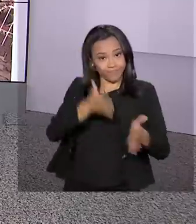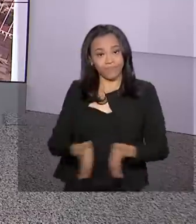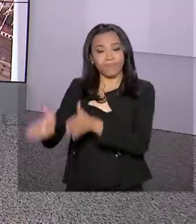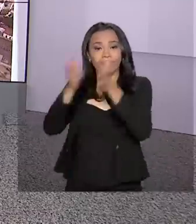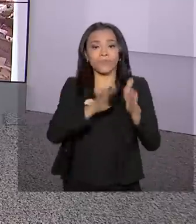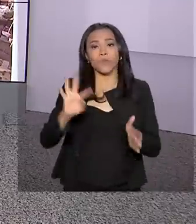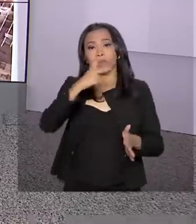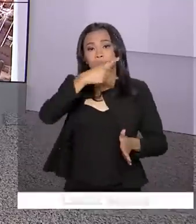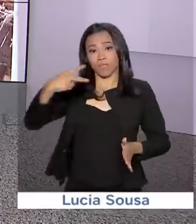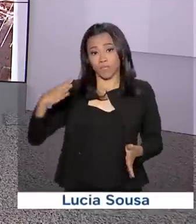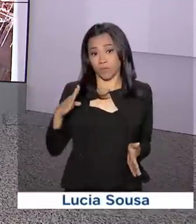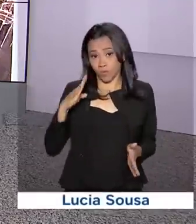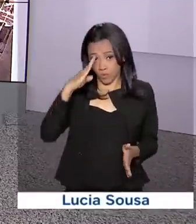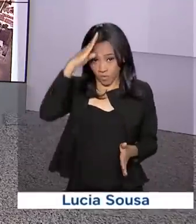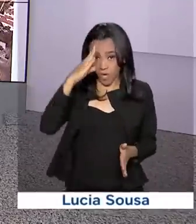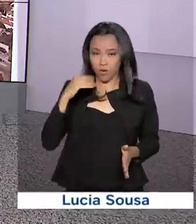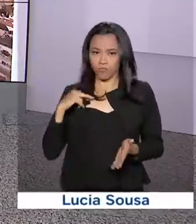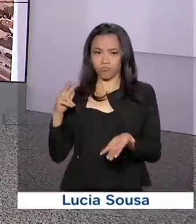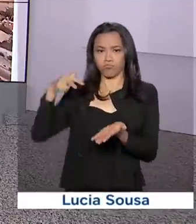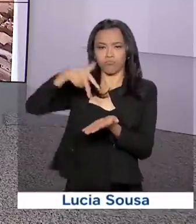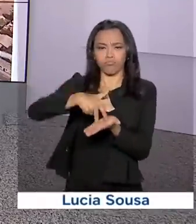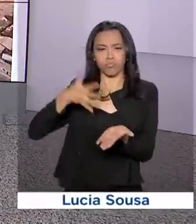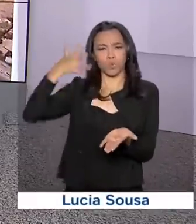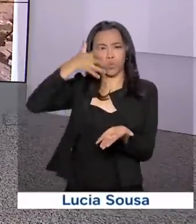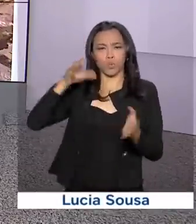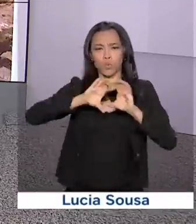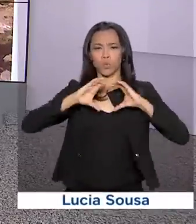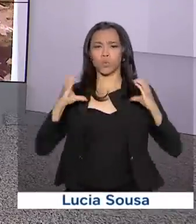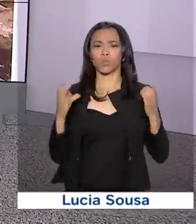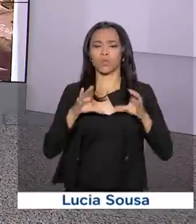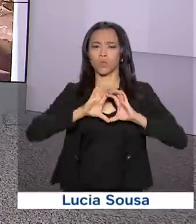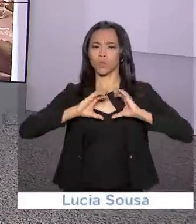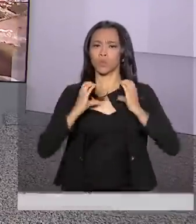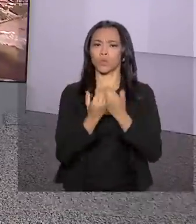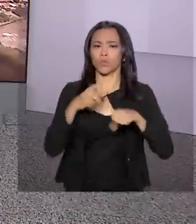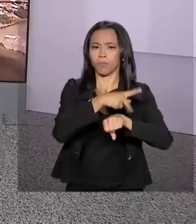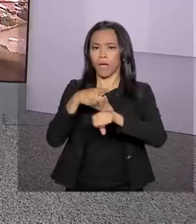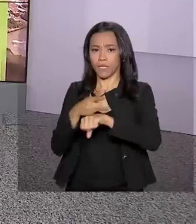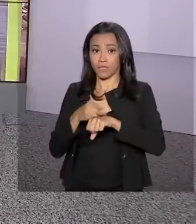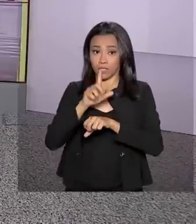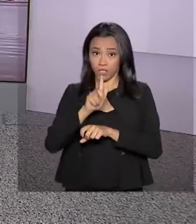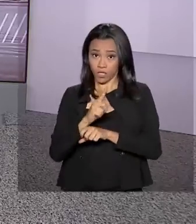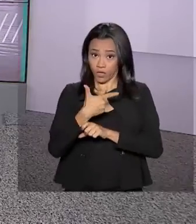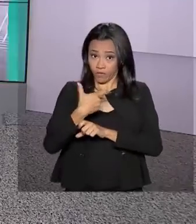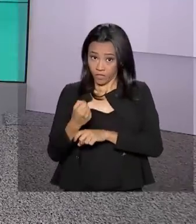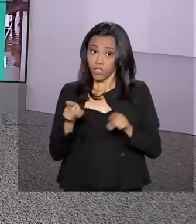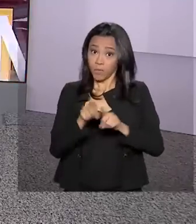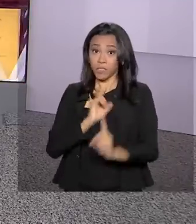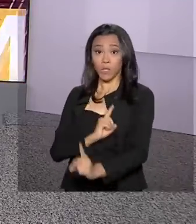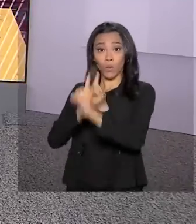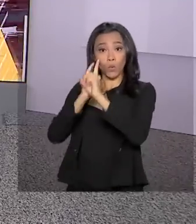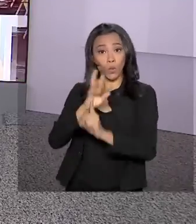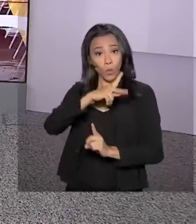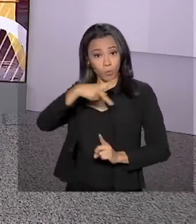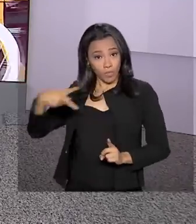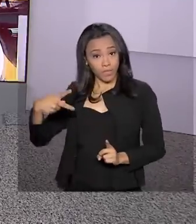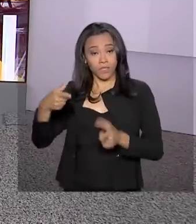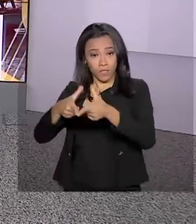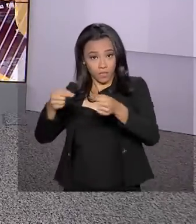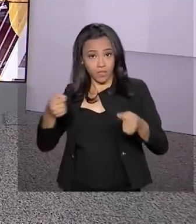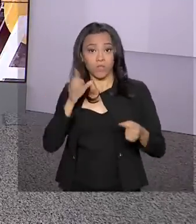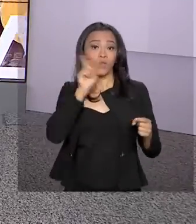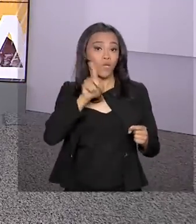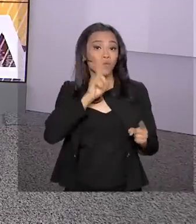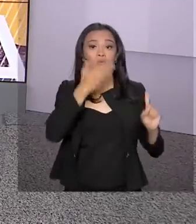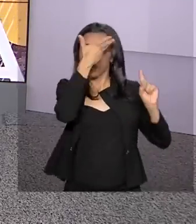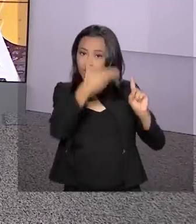O presidente Jair Bolsonaro discursou na cúpula do G20 e se encontrou em Osaka, no Japão, com os presidentes Trump dos